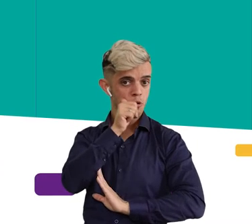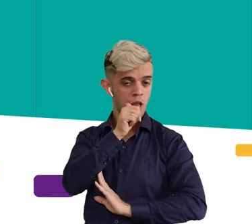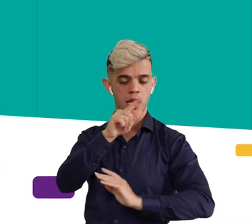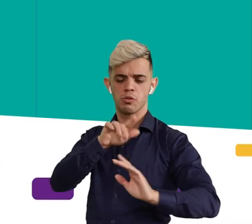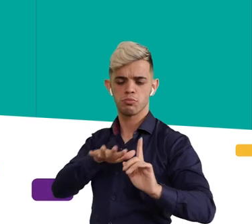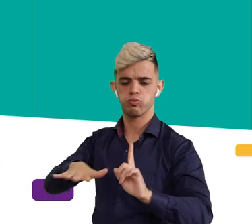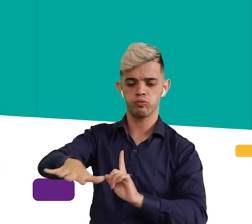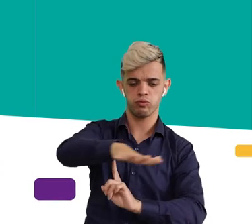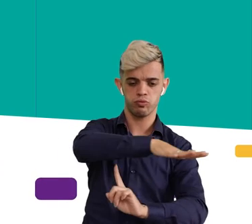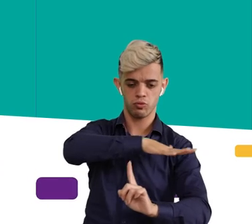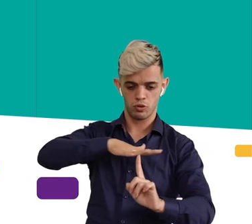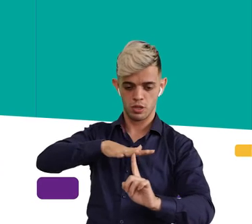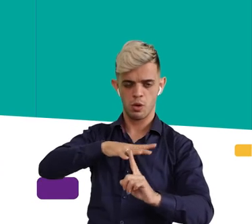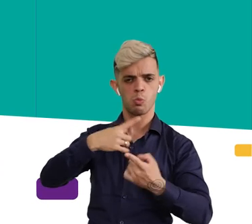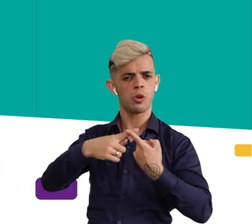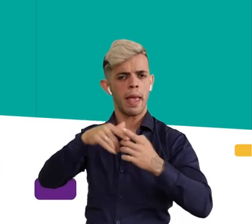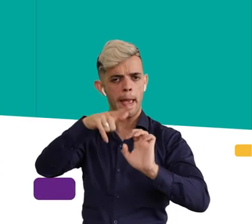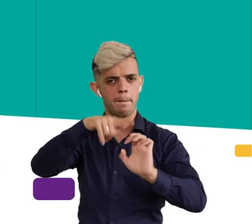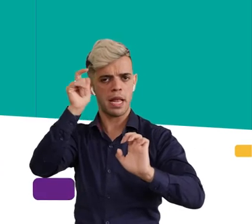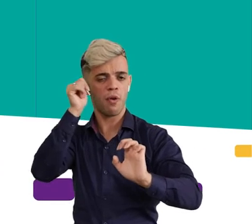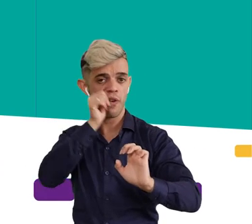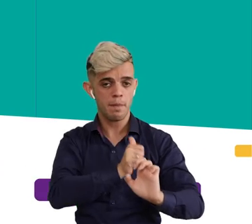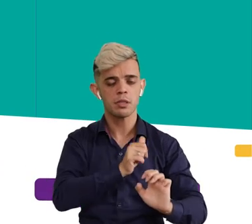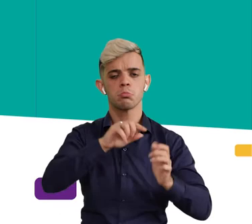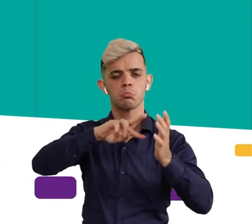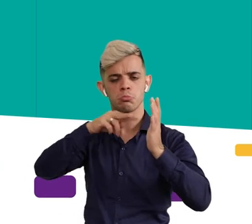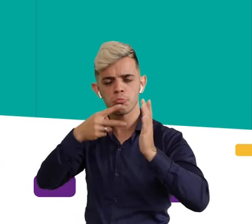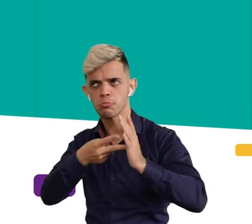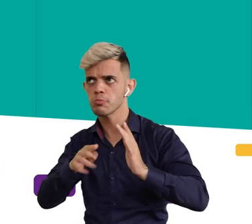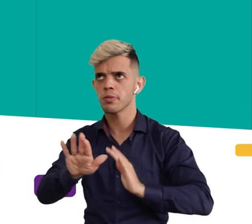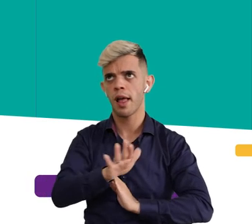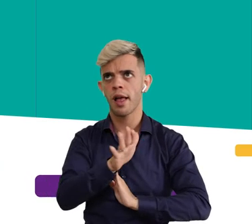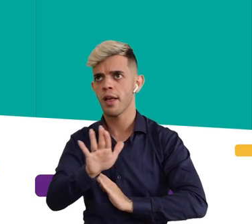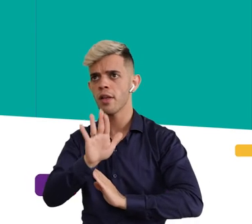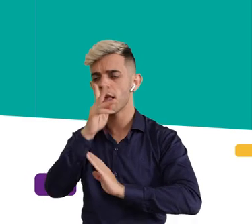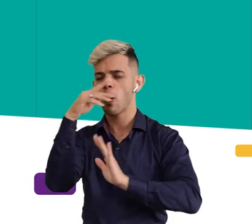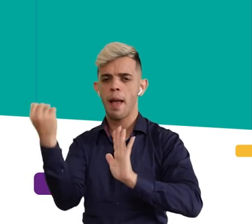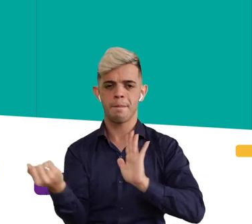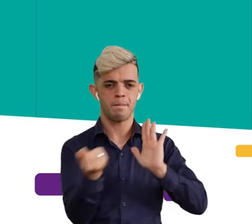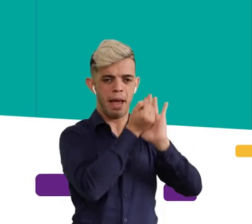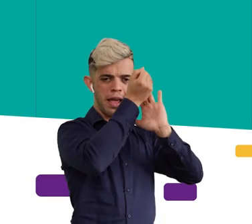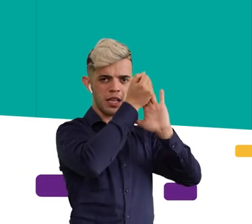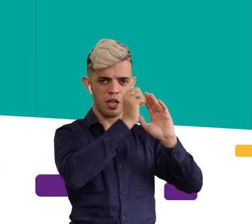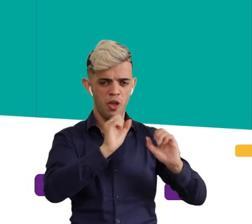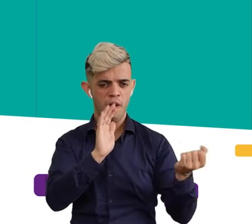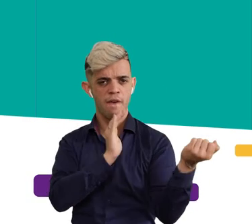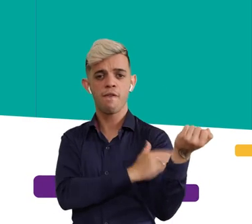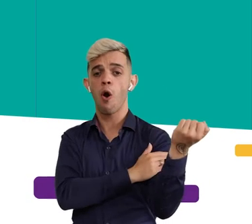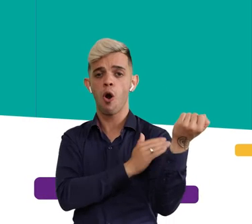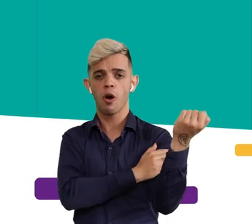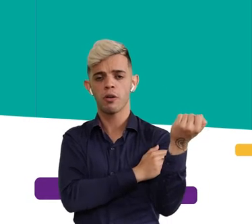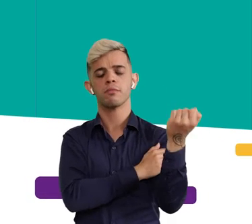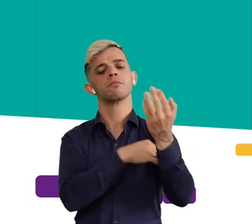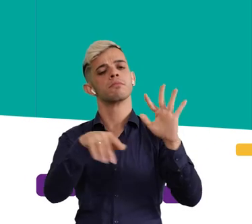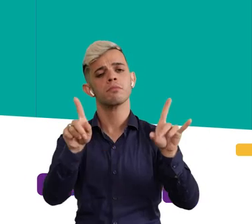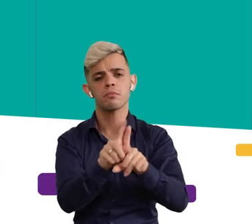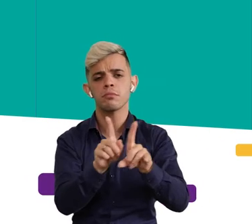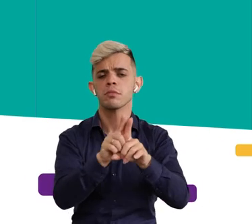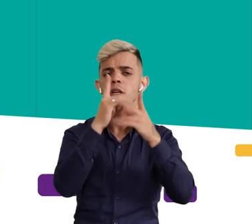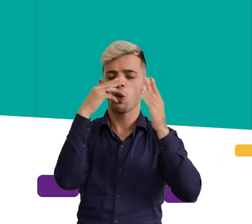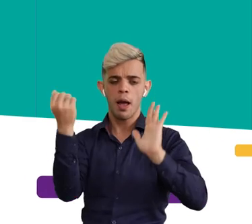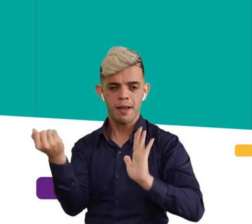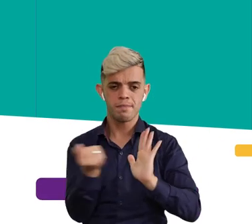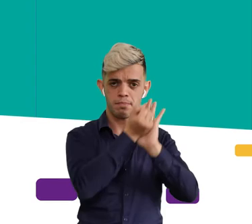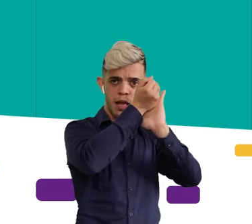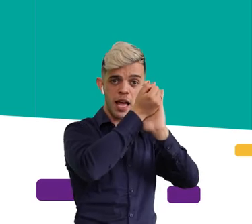mulher, do entorno dela. Esse empreendedorismo feminino, ele às vezes acaba se tornando um símbolo de força,